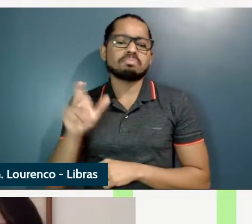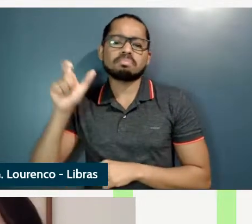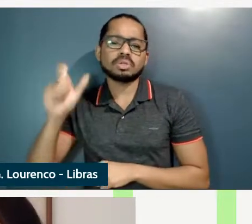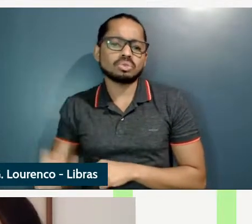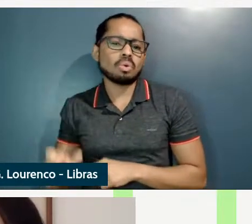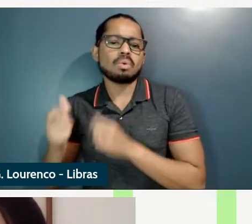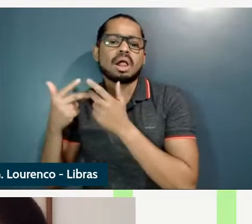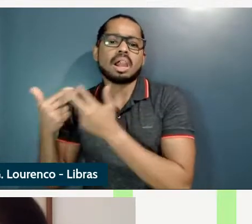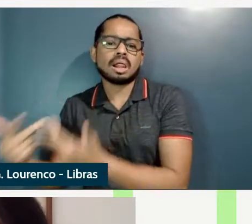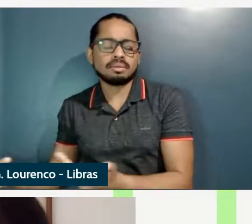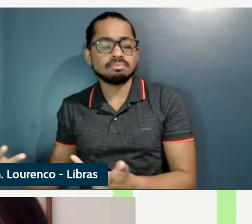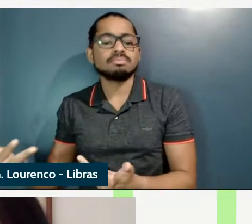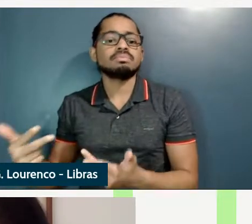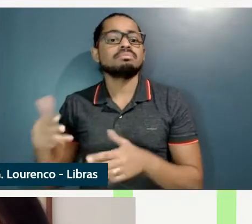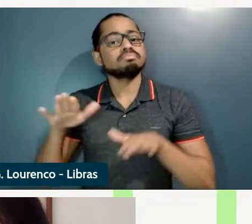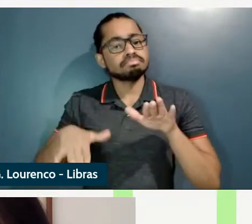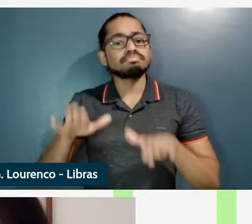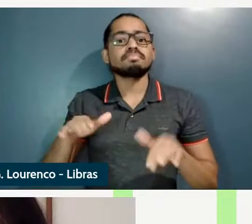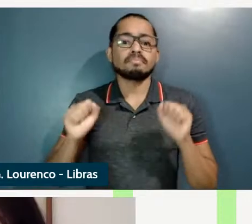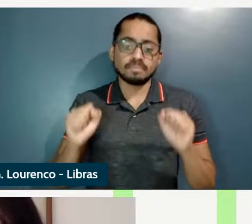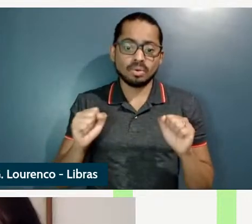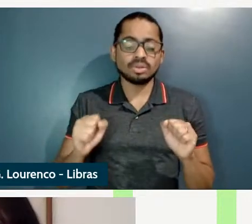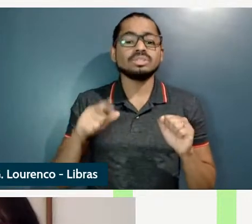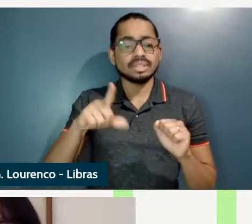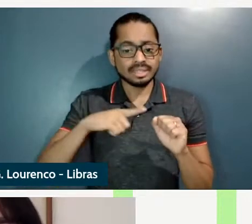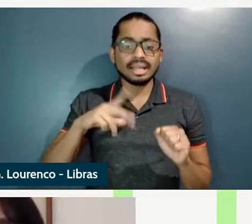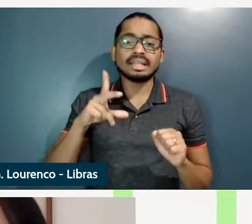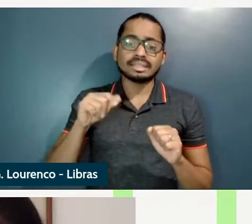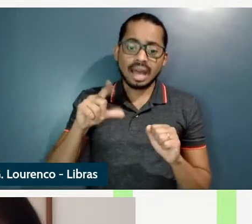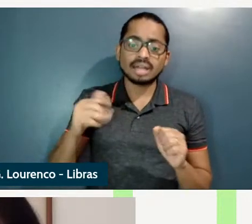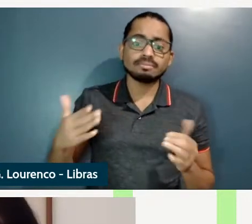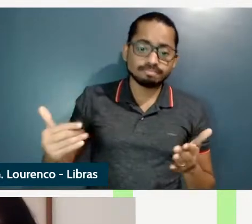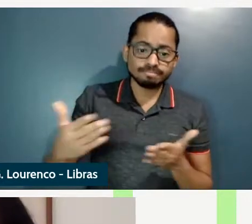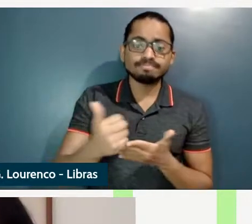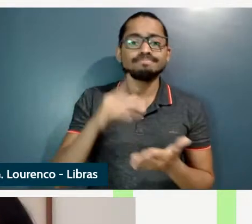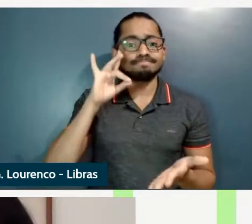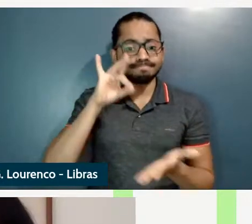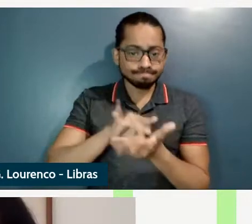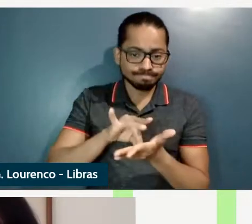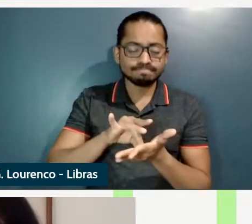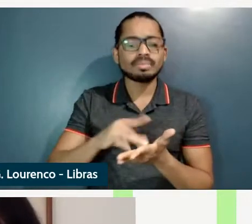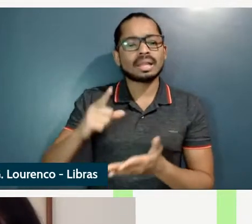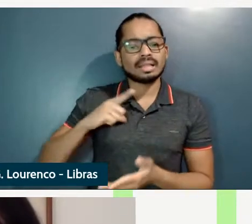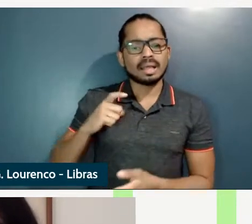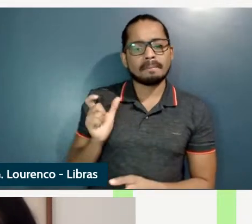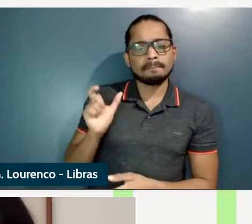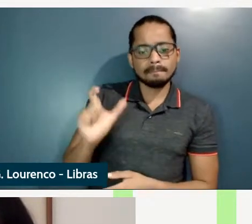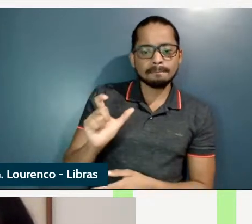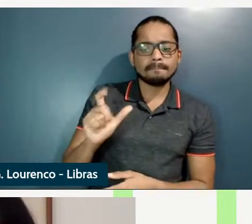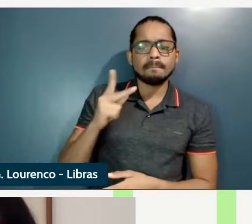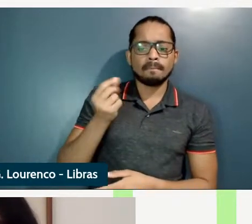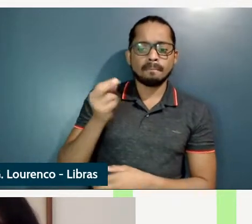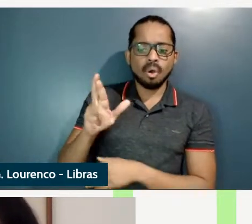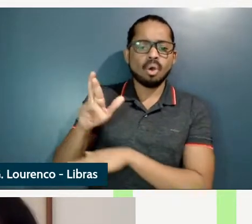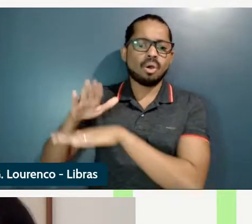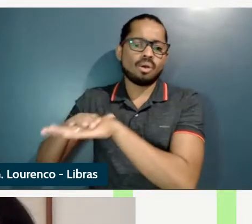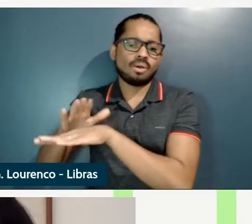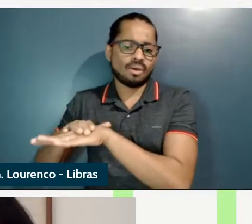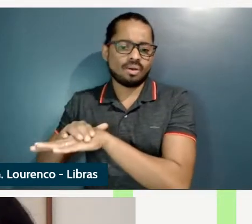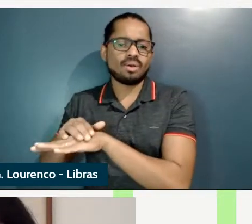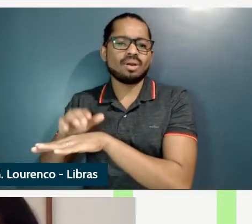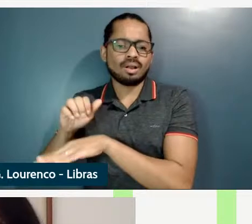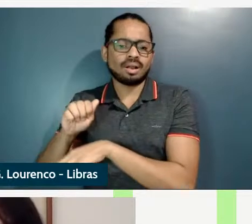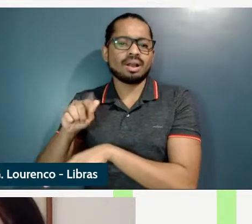todos os exemplos de língua de dados reais de língua com by phrases com advérbios então ele